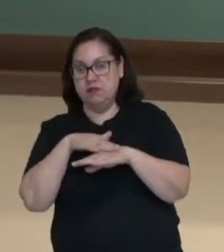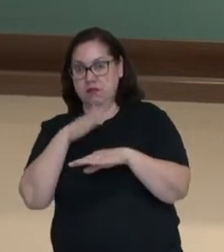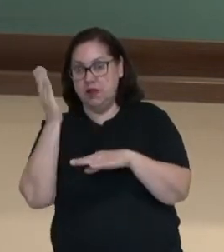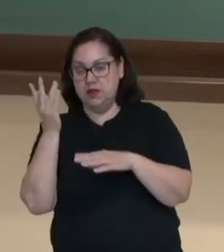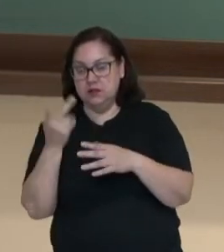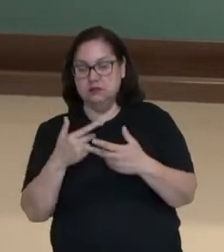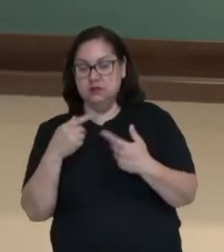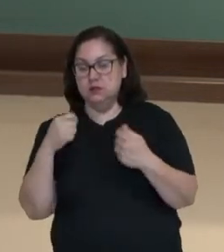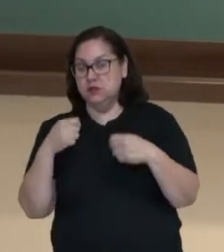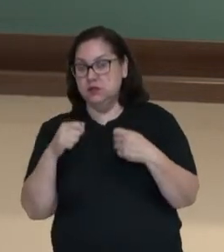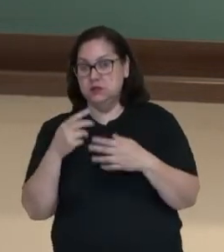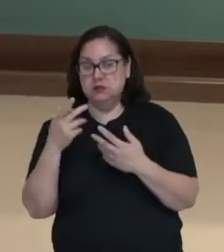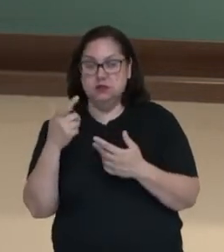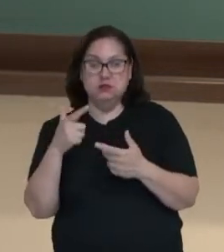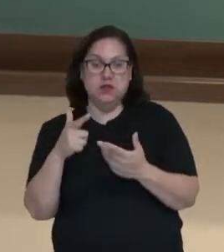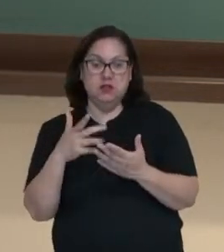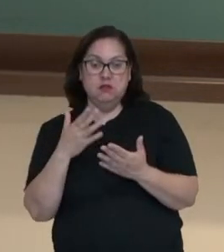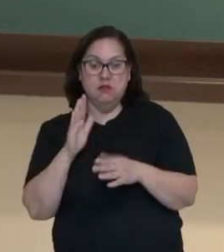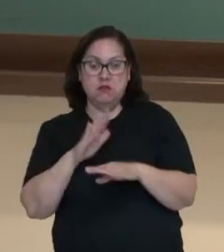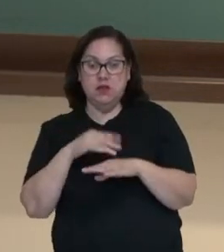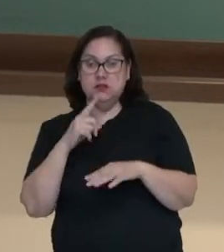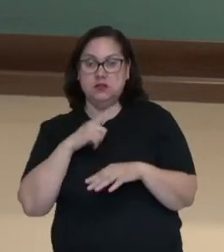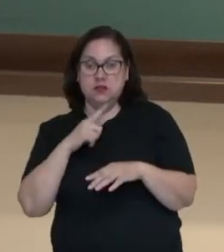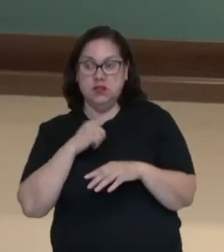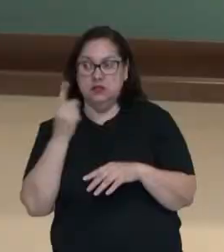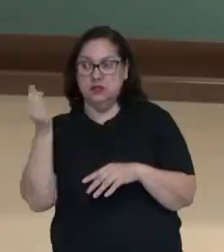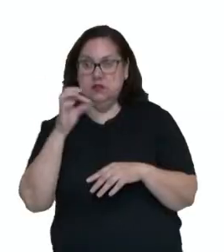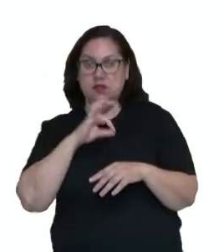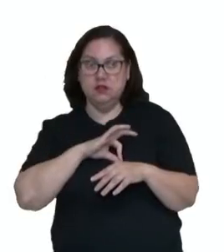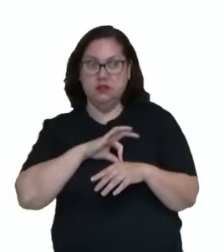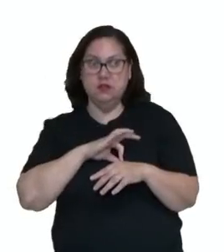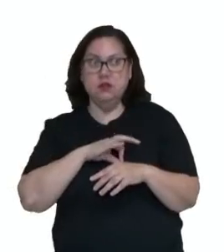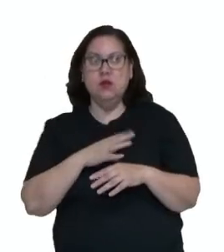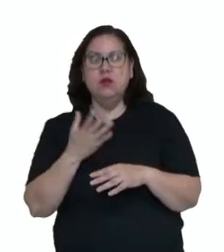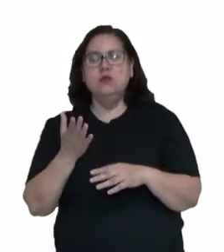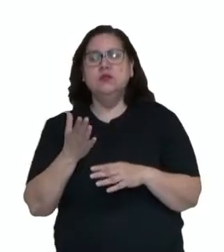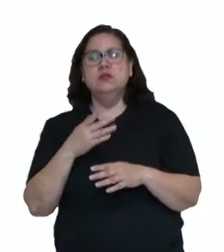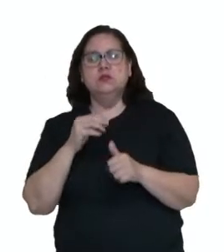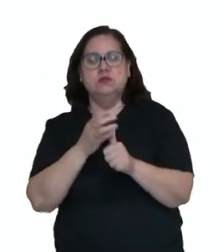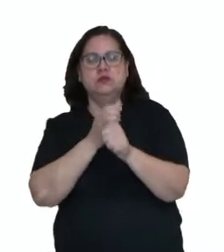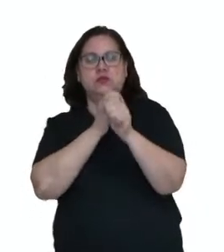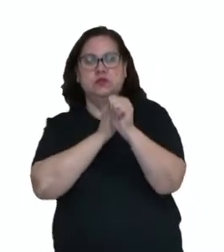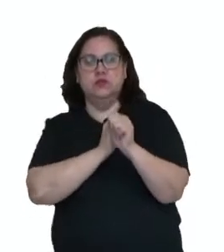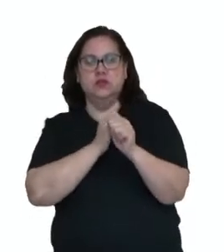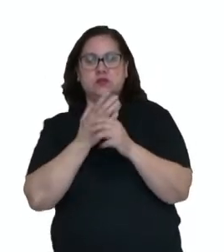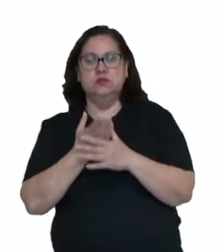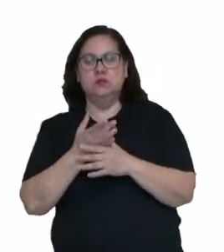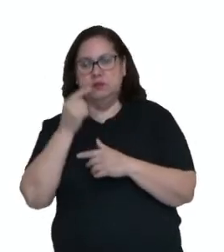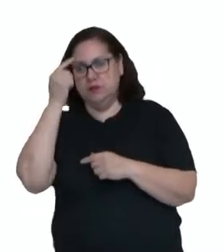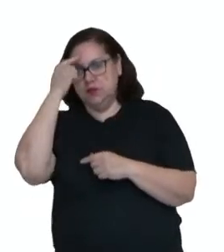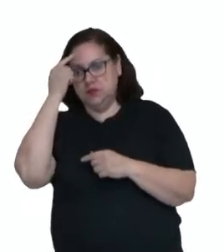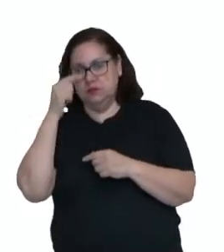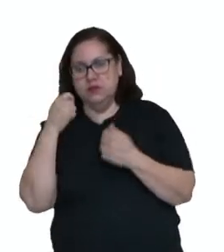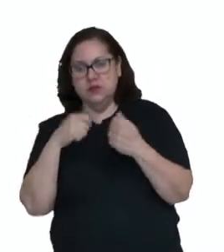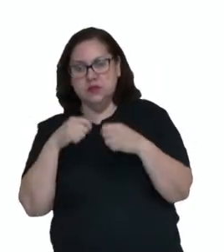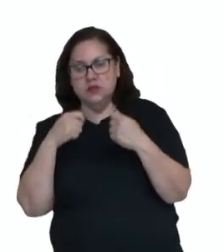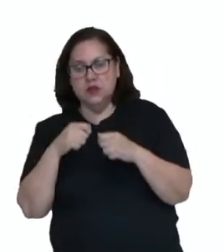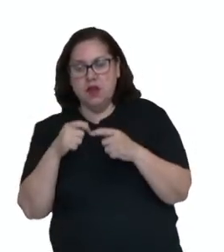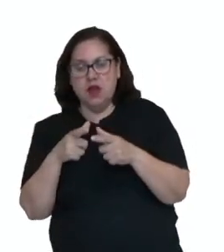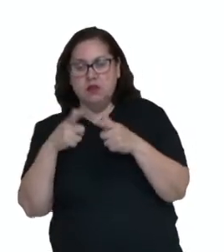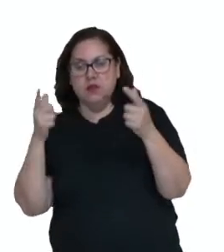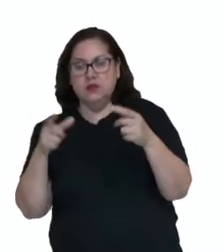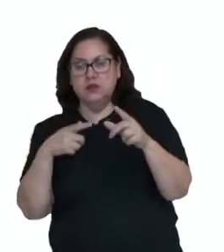coisas não necessárias mais do que ele está recebendo. Quando nós estamos endividados, pensamos que precisamos